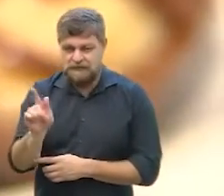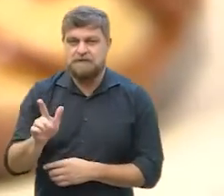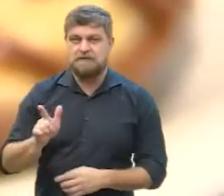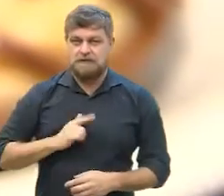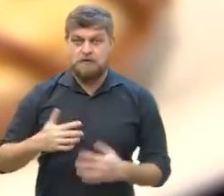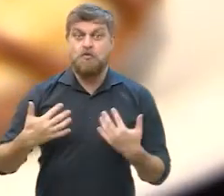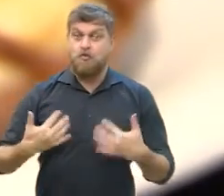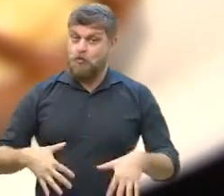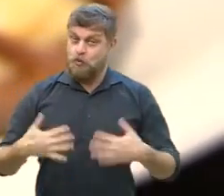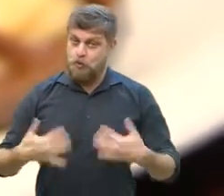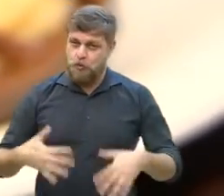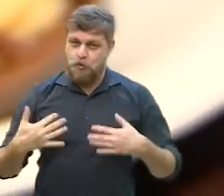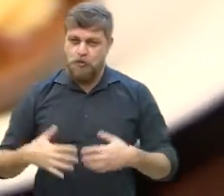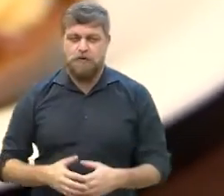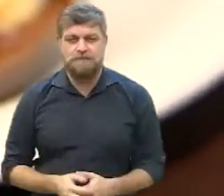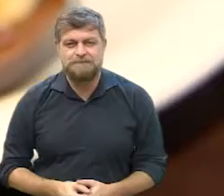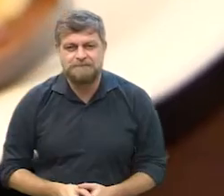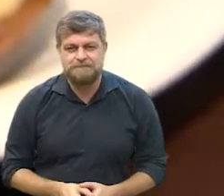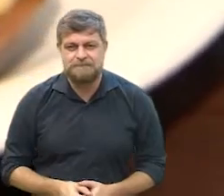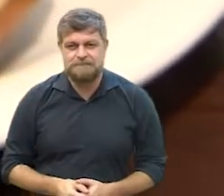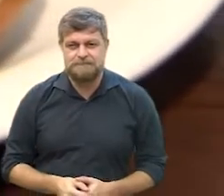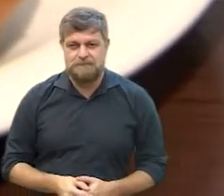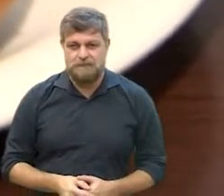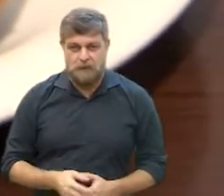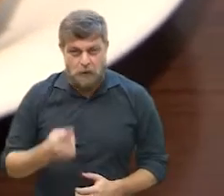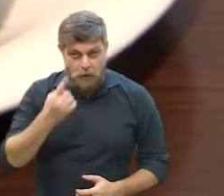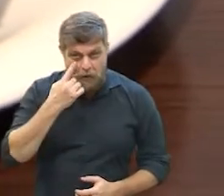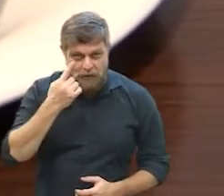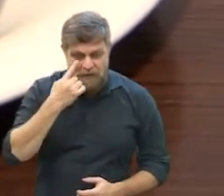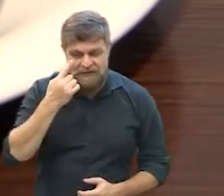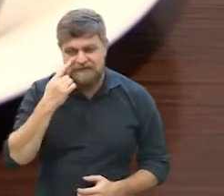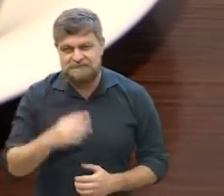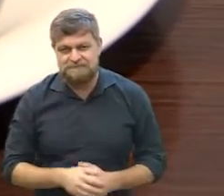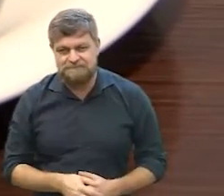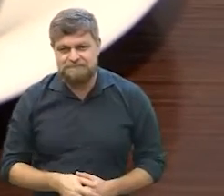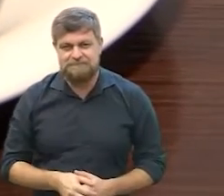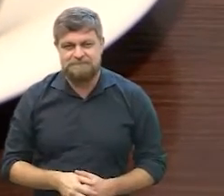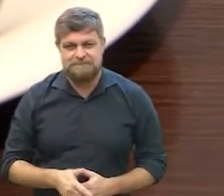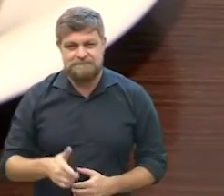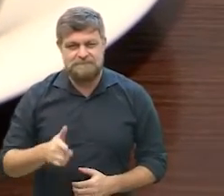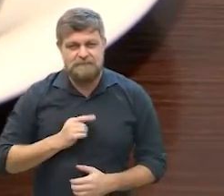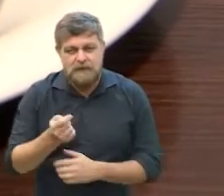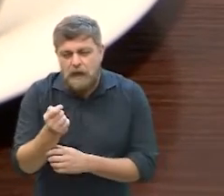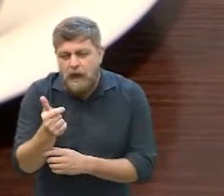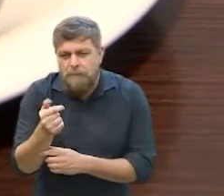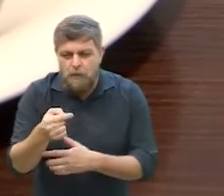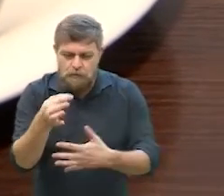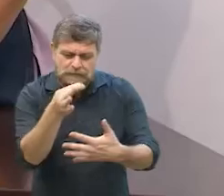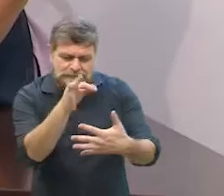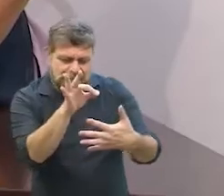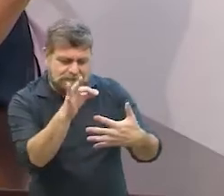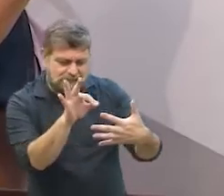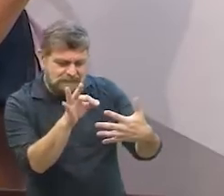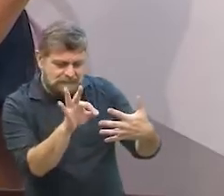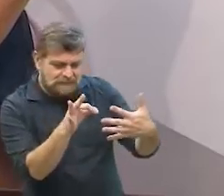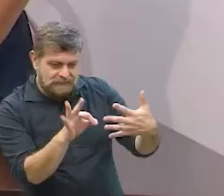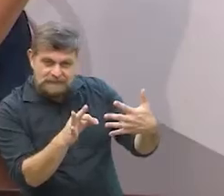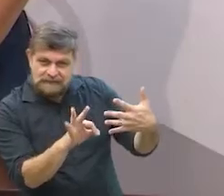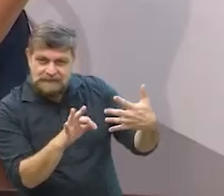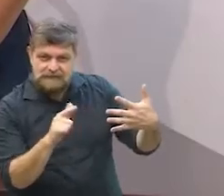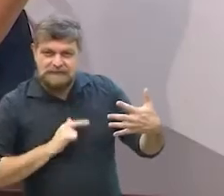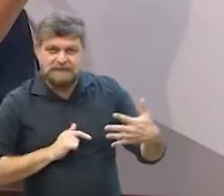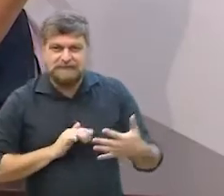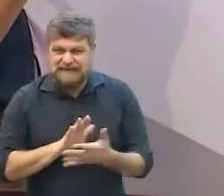bastante né bastante bastante e olha vamos ver aqui que são poucos ingredientes e